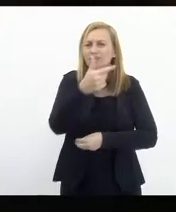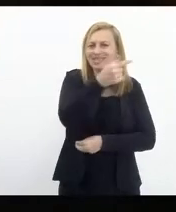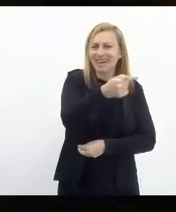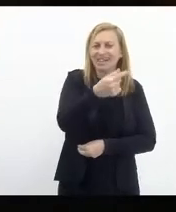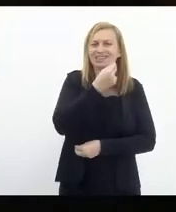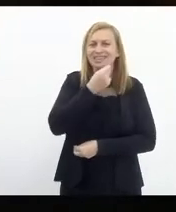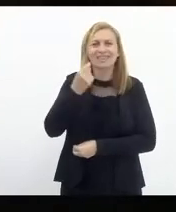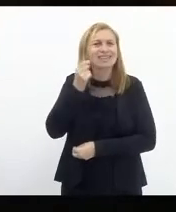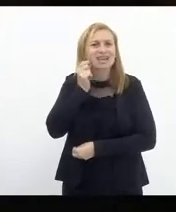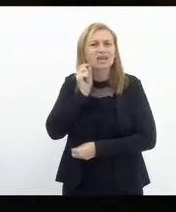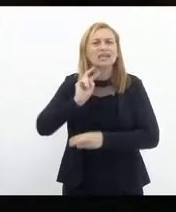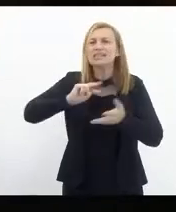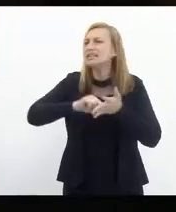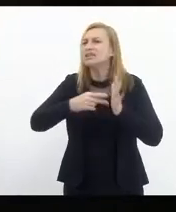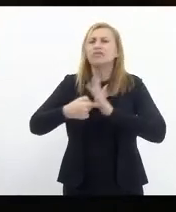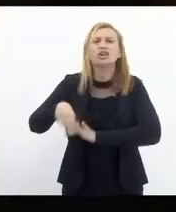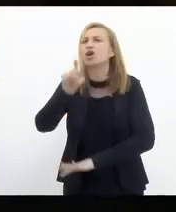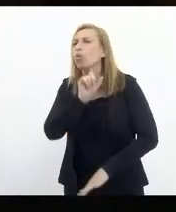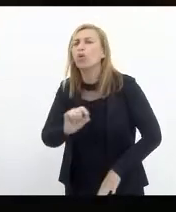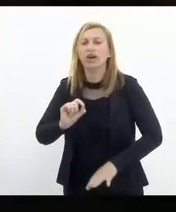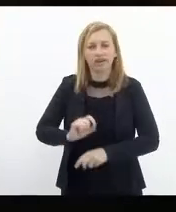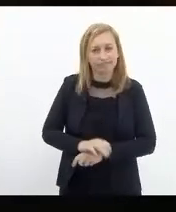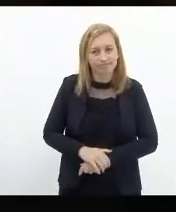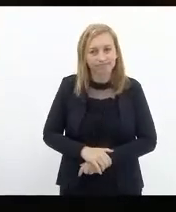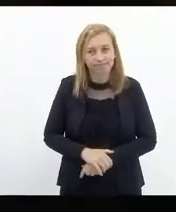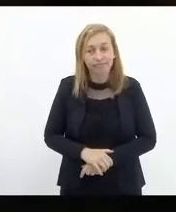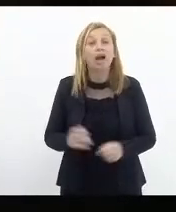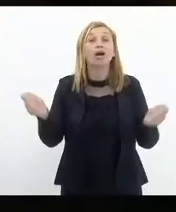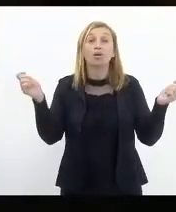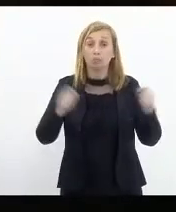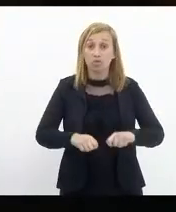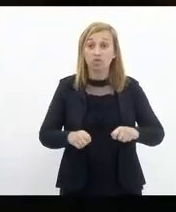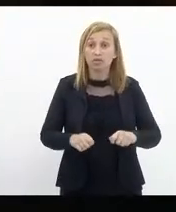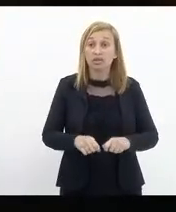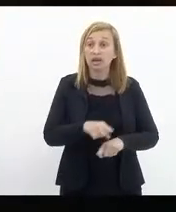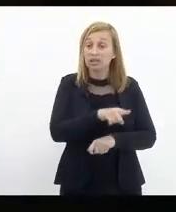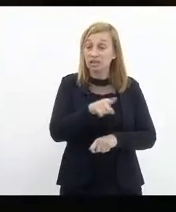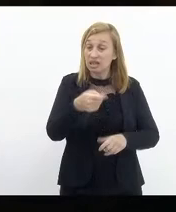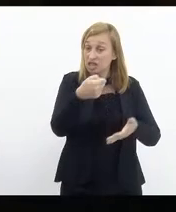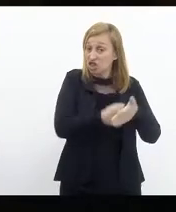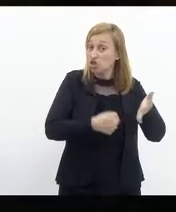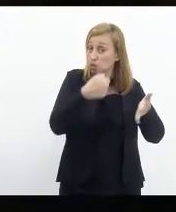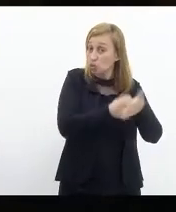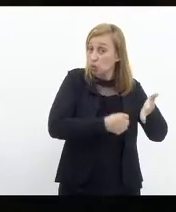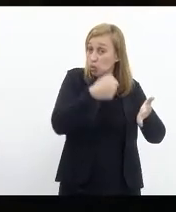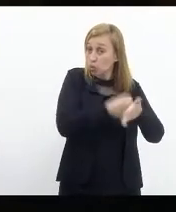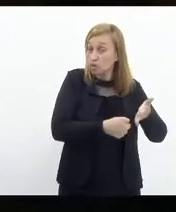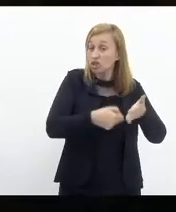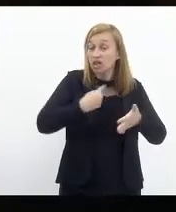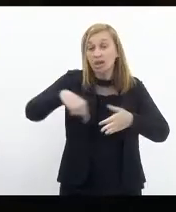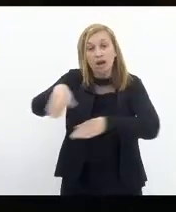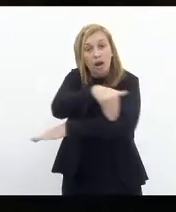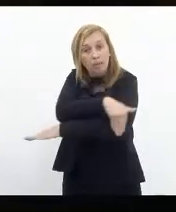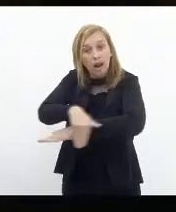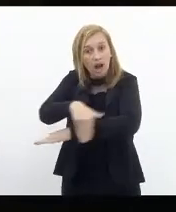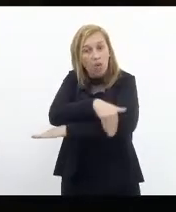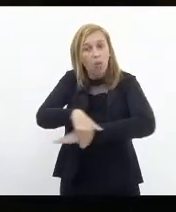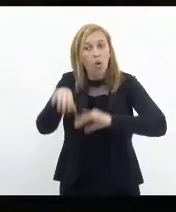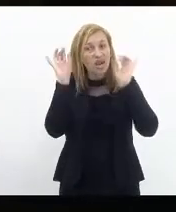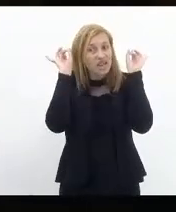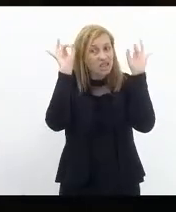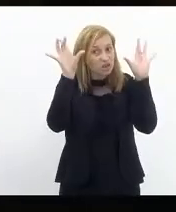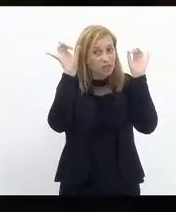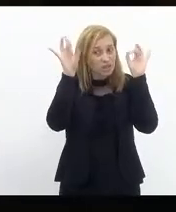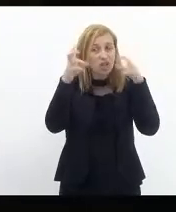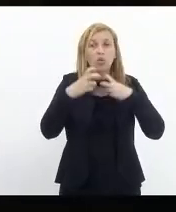setembro significou, inclusive, a possibilidade dessas lutas estarem nas ruas, em especial